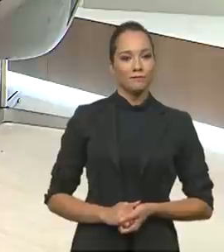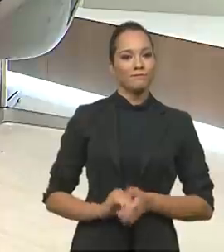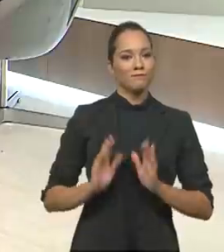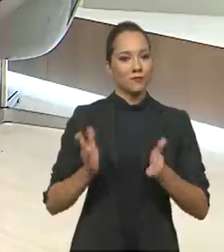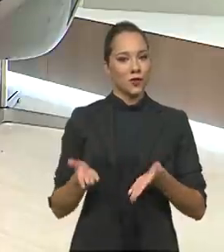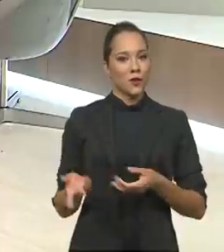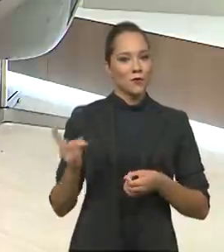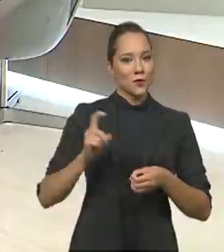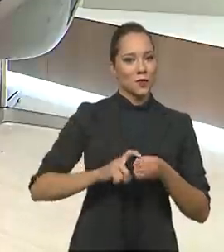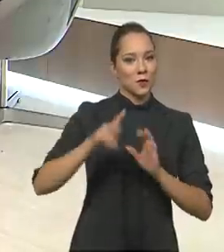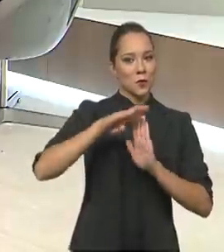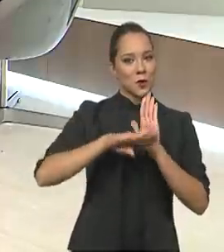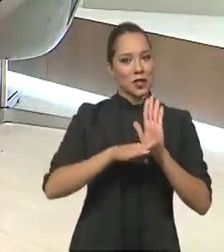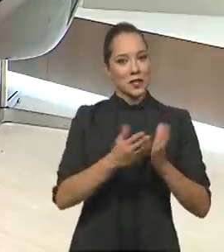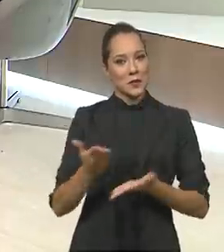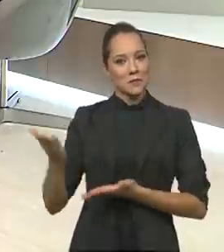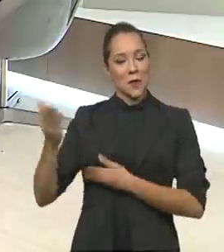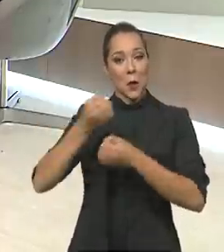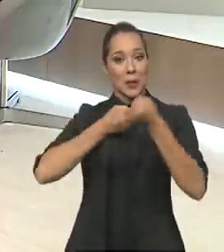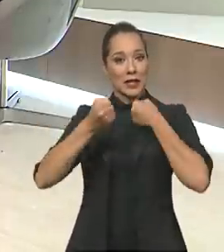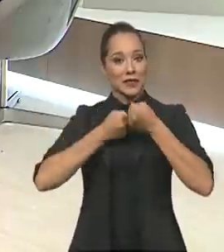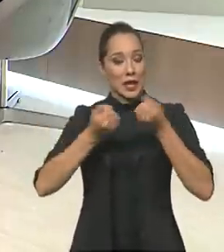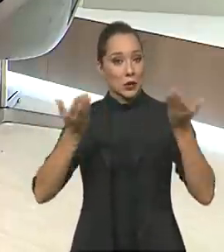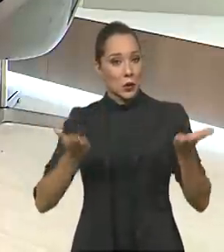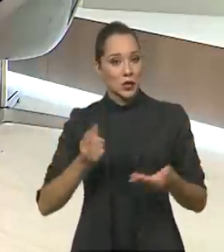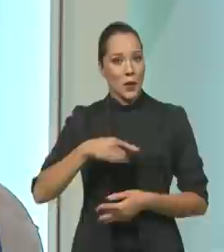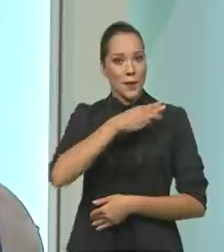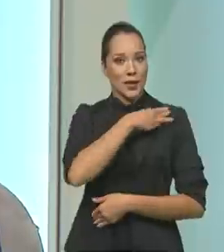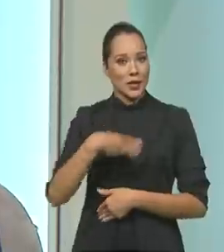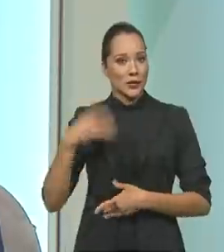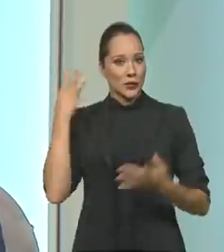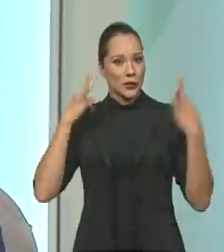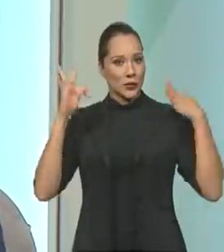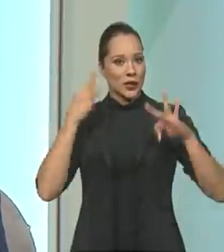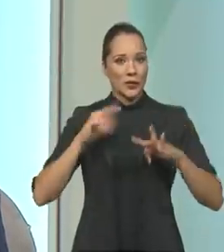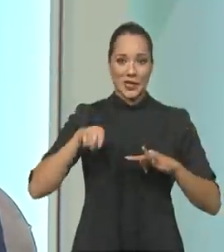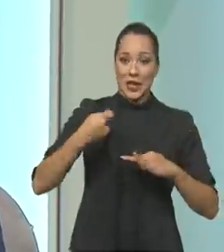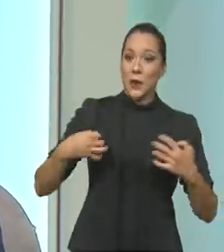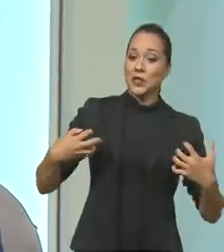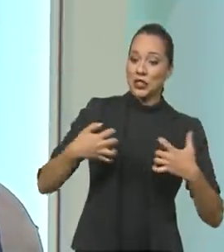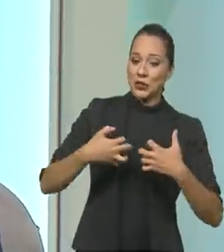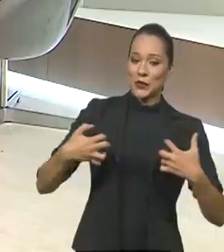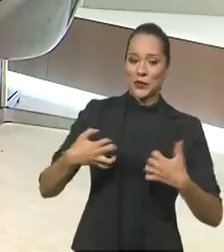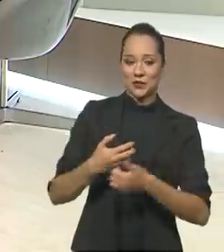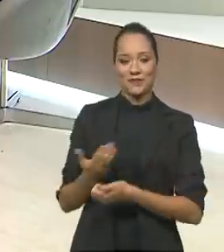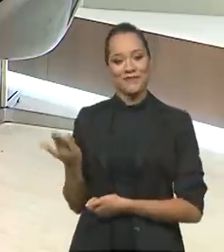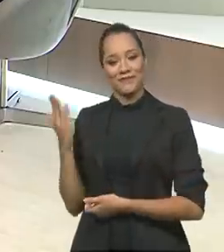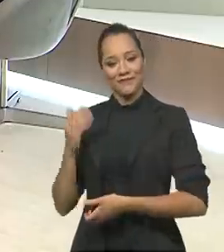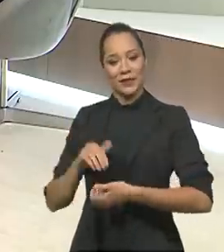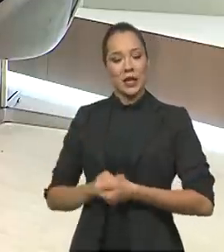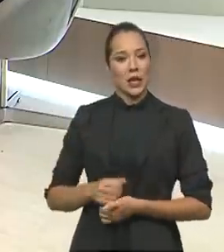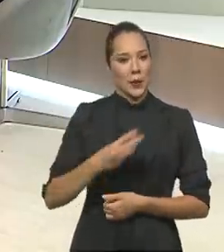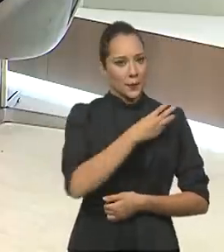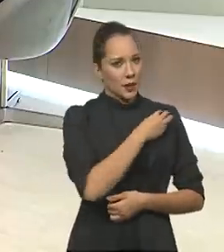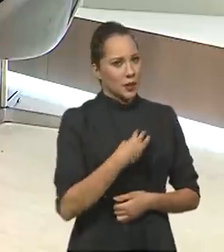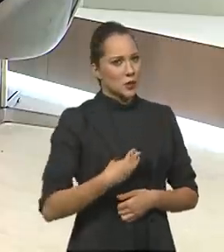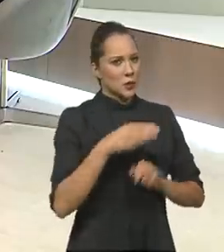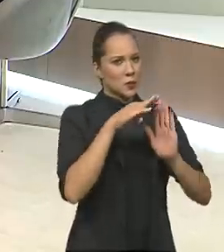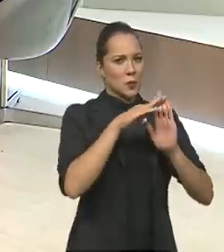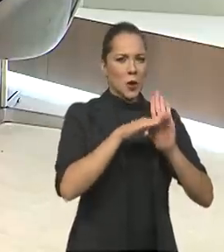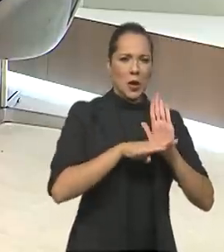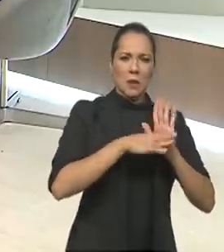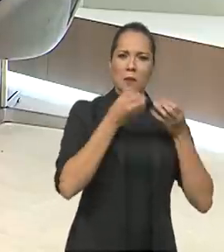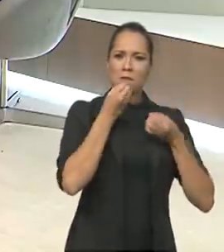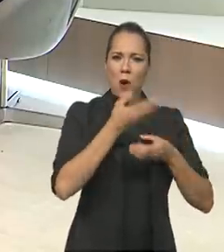Voltamos com o Brasil em Pauta, o entrevistado é o ministro do turismo, Gilson Machado. Ministro, um programa bem sucedido que o